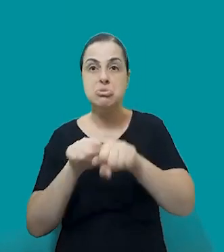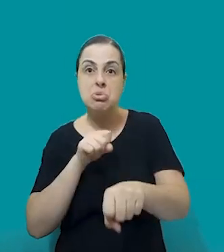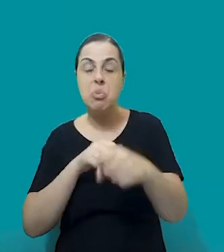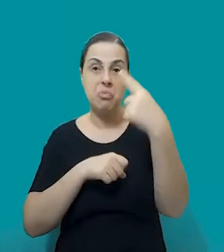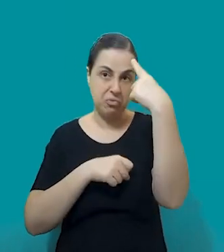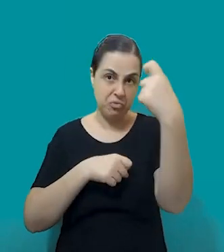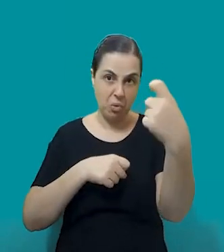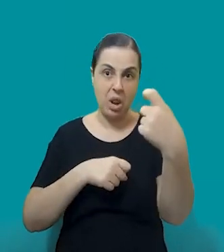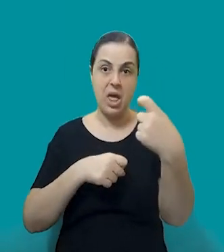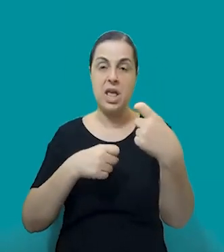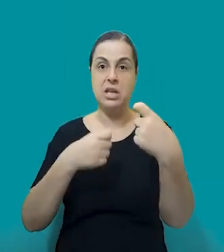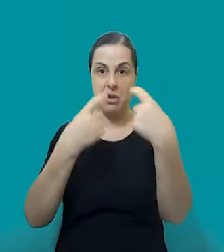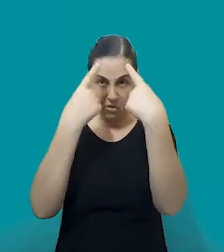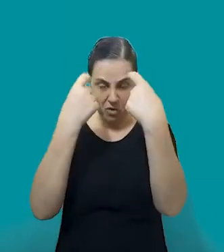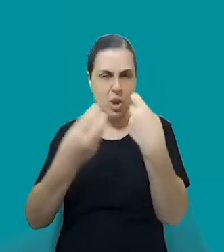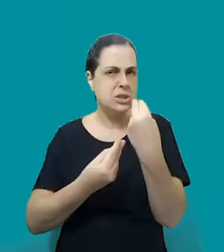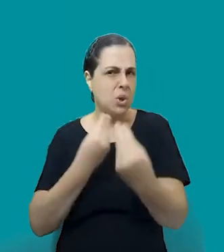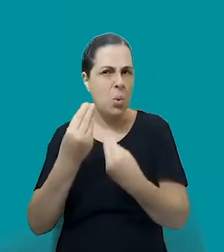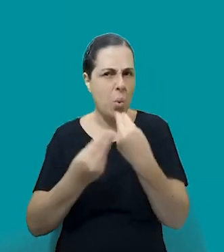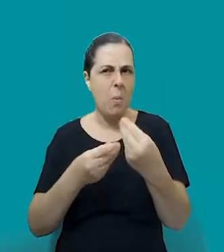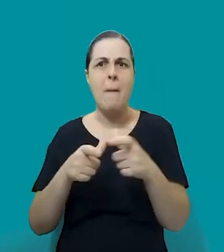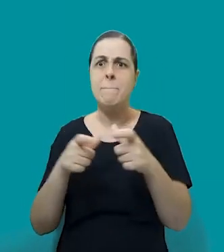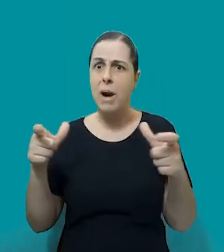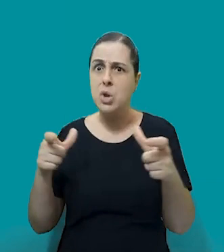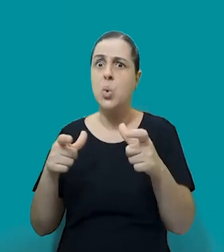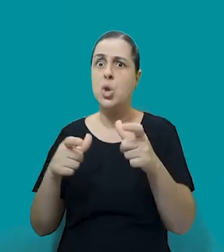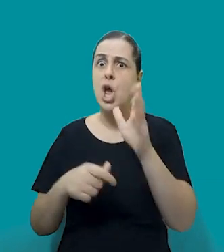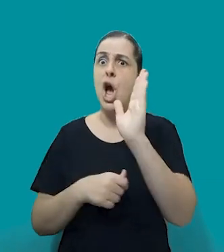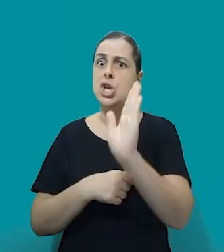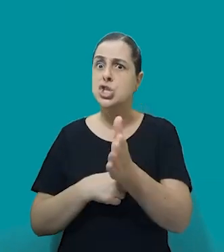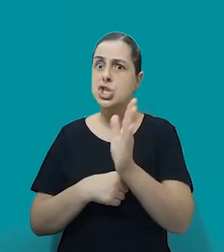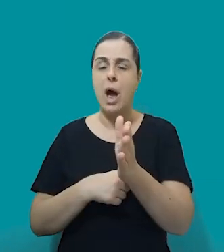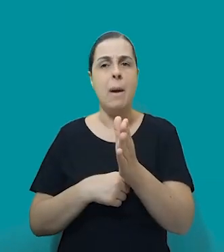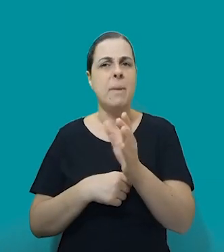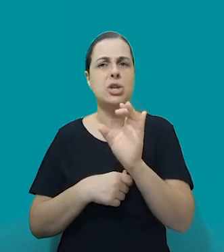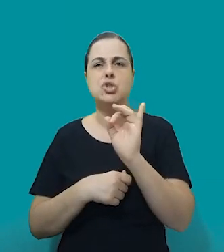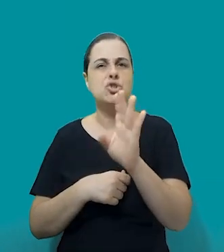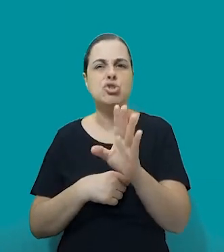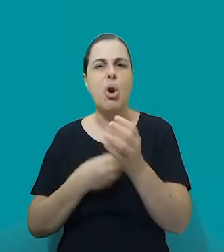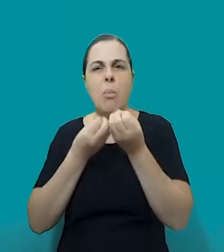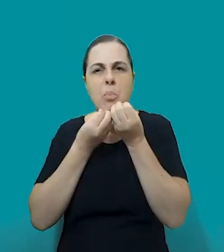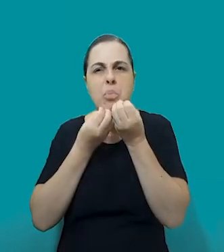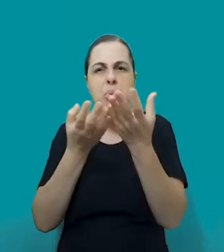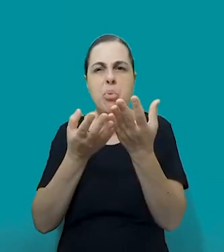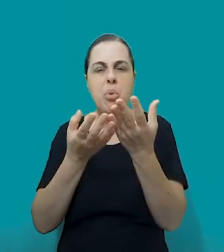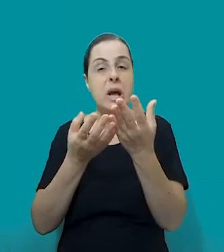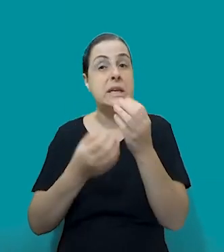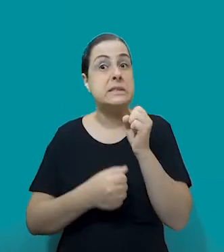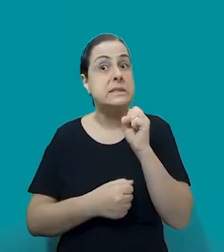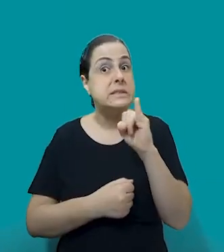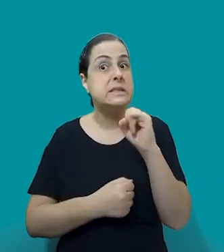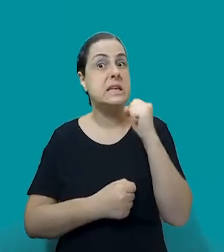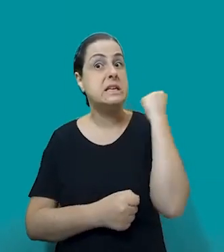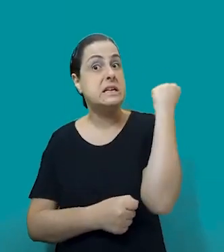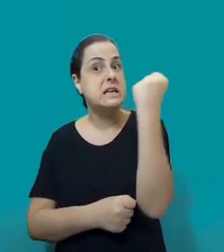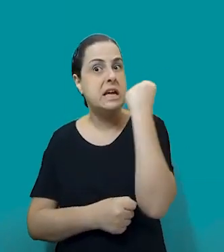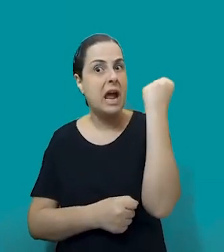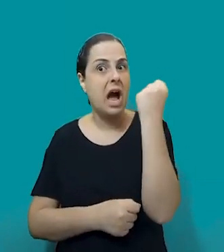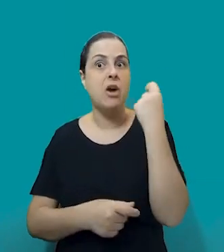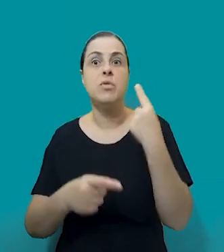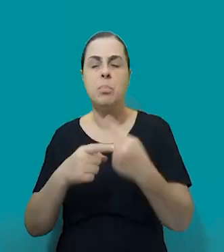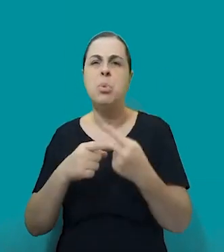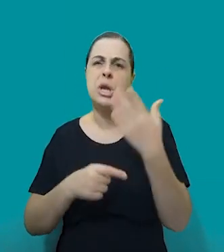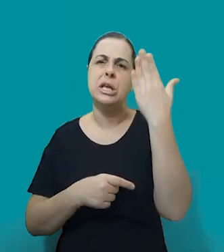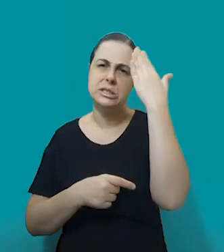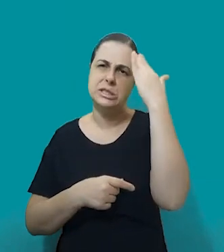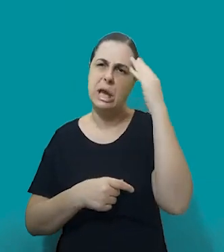Brasil. E a maioria fazia essa referência, mas a casos graves. Elas tinham isso no radar delas ou conseguiam nomear